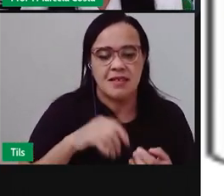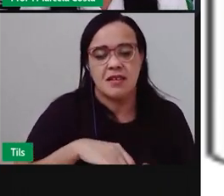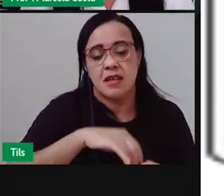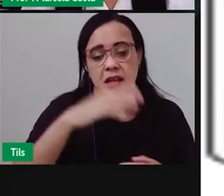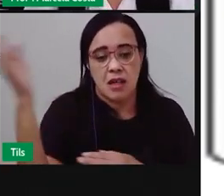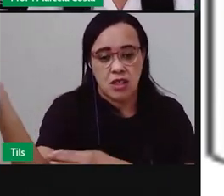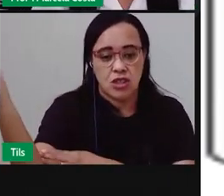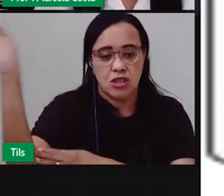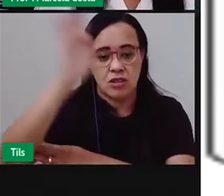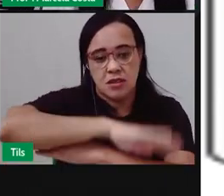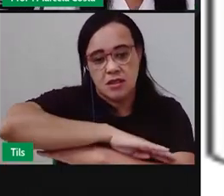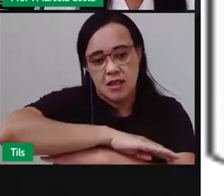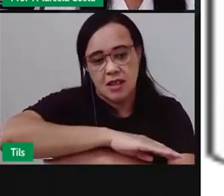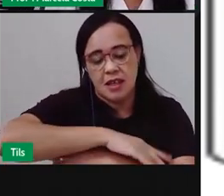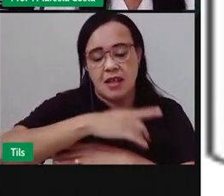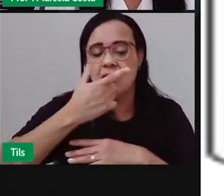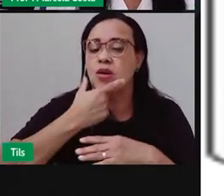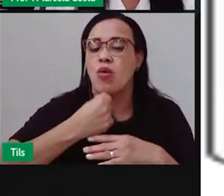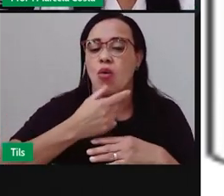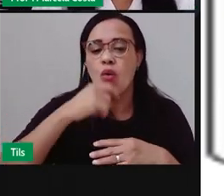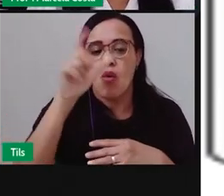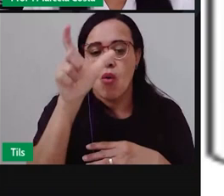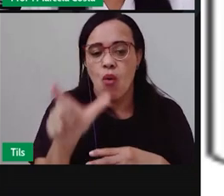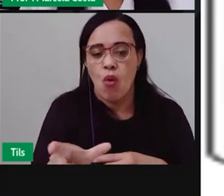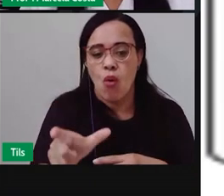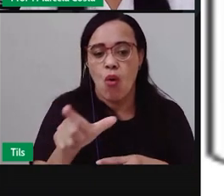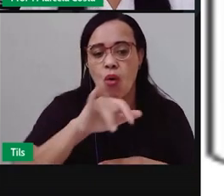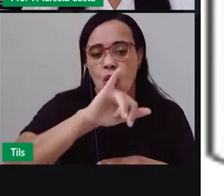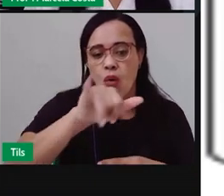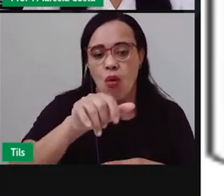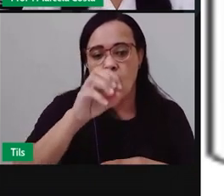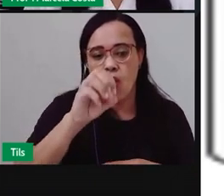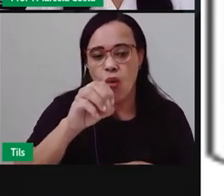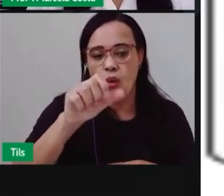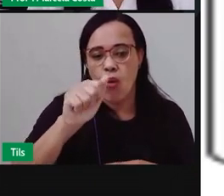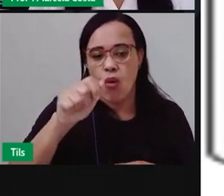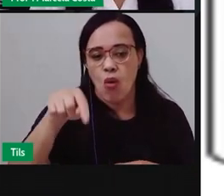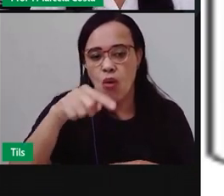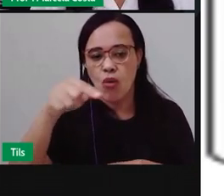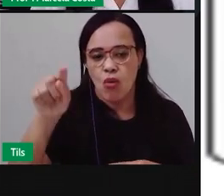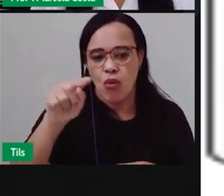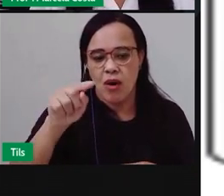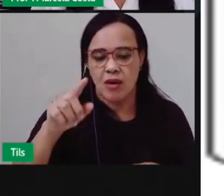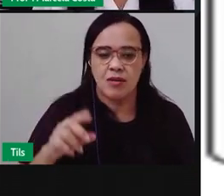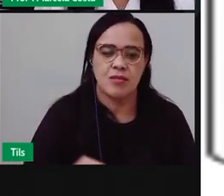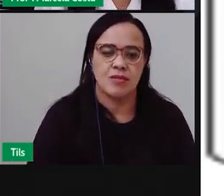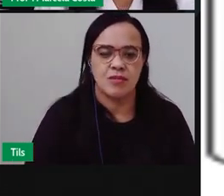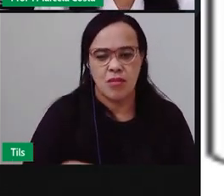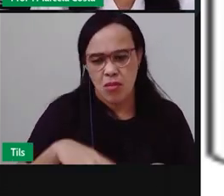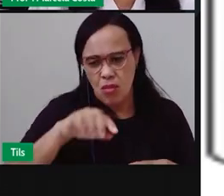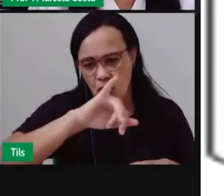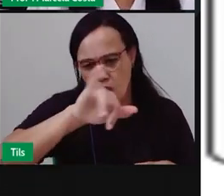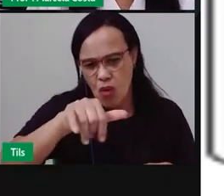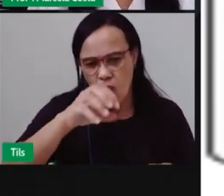Janela João Tem algum João aí assistindo a aula? Escreva aí o seu nome